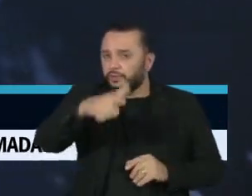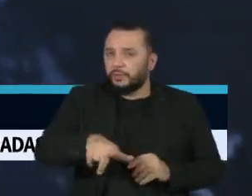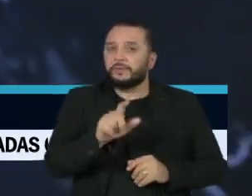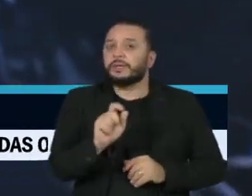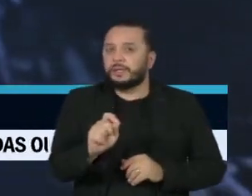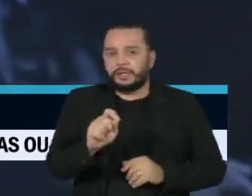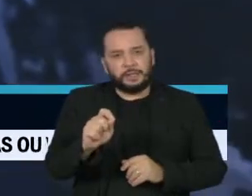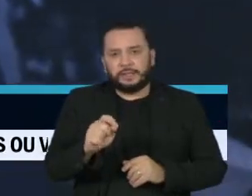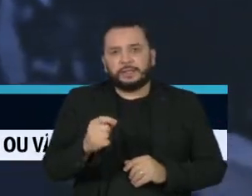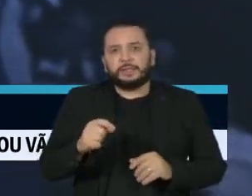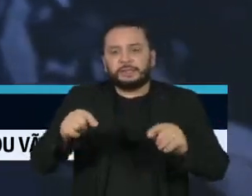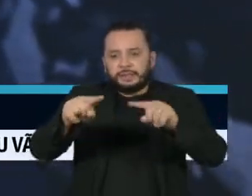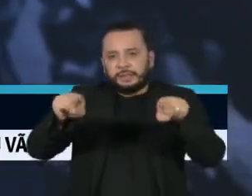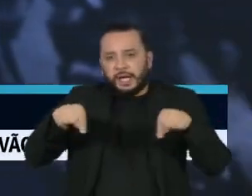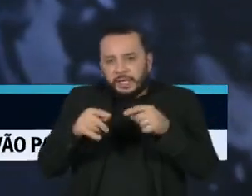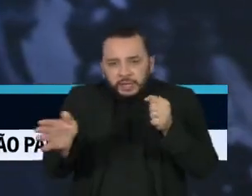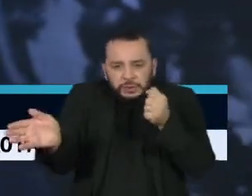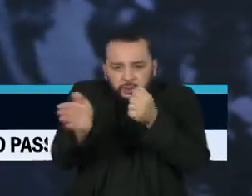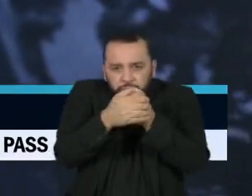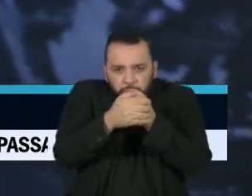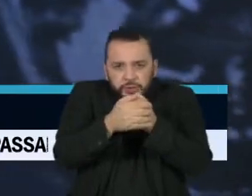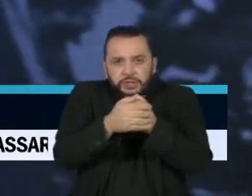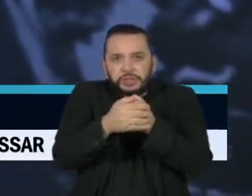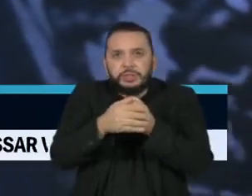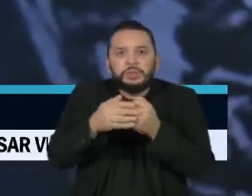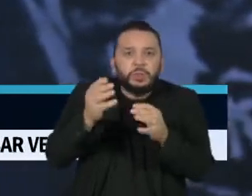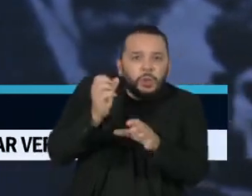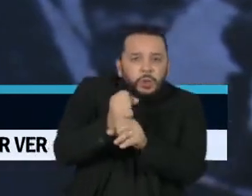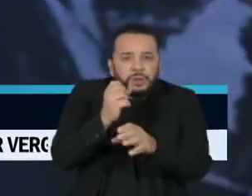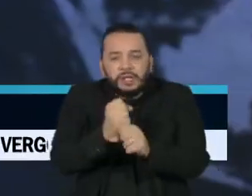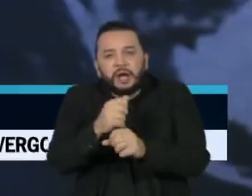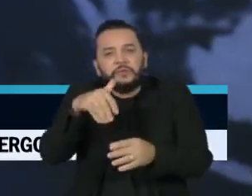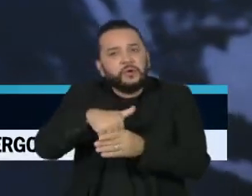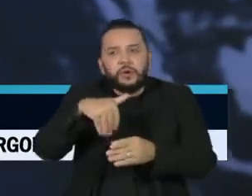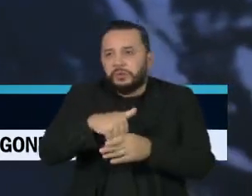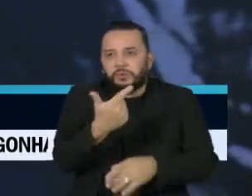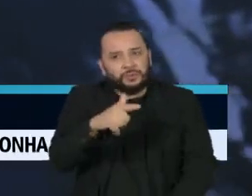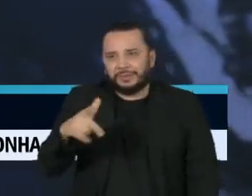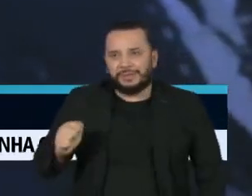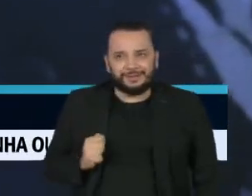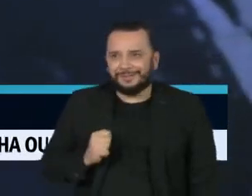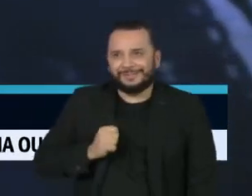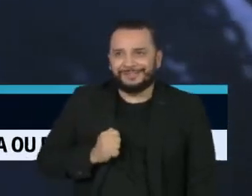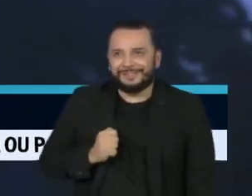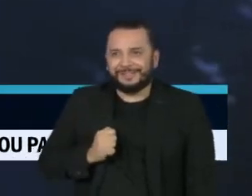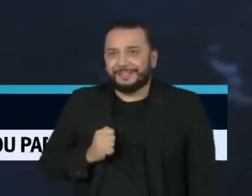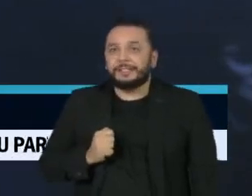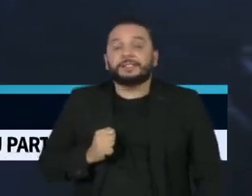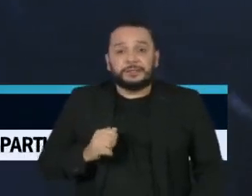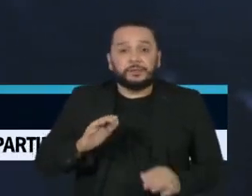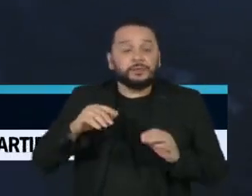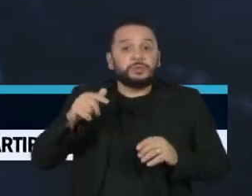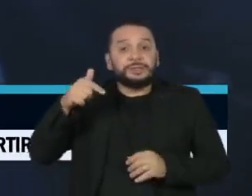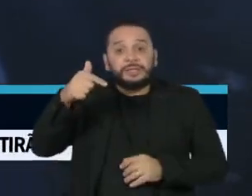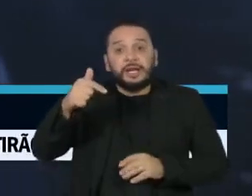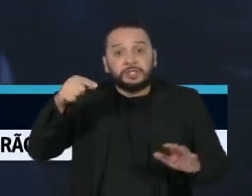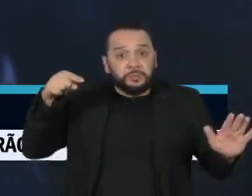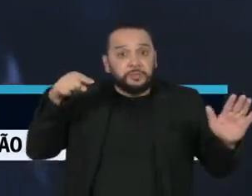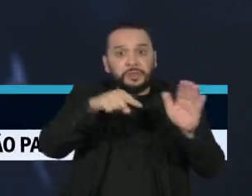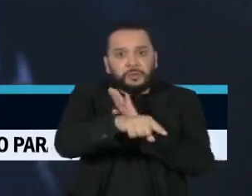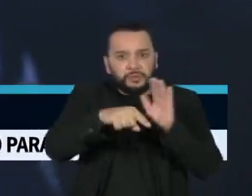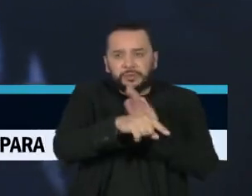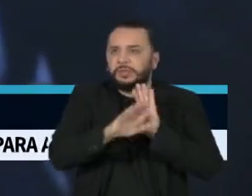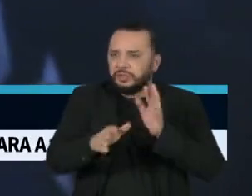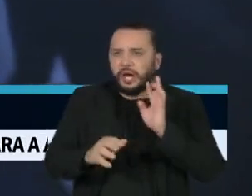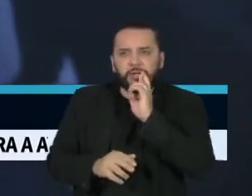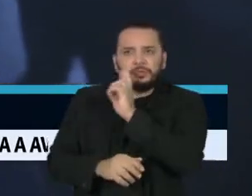existe sala secreta nem escura para apurar os votos. Todos os sete questionamentos feitos pela pasta foram respondidos.